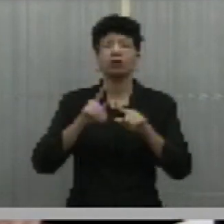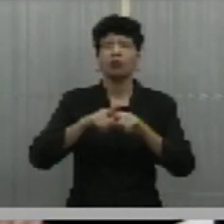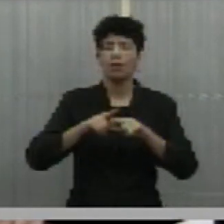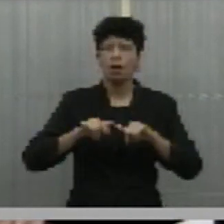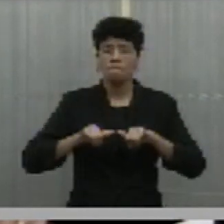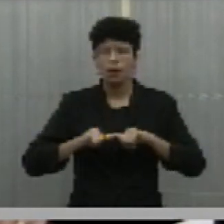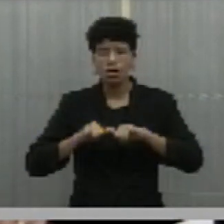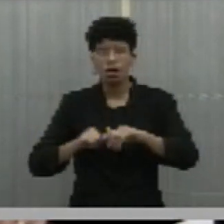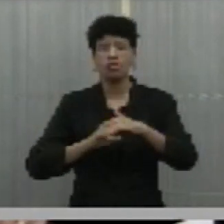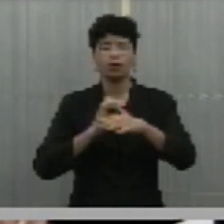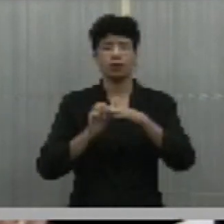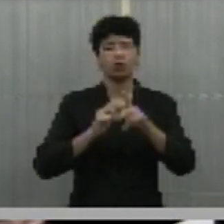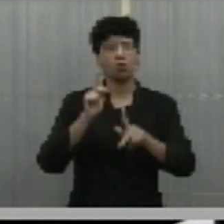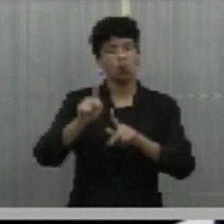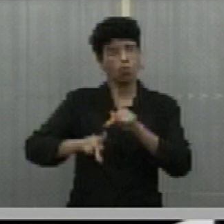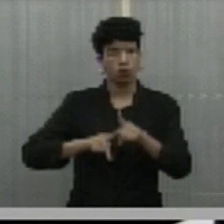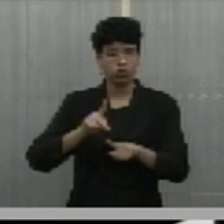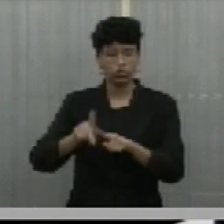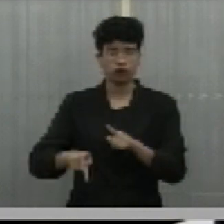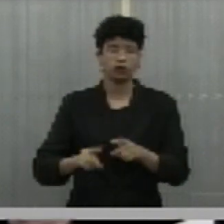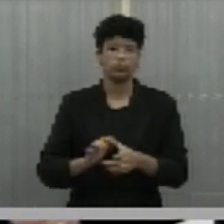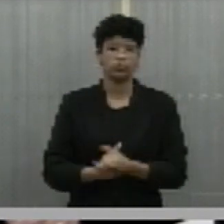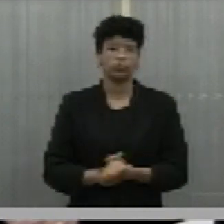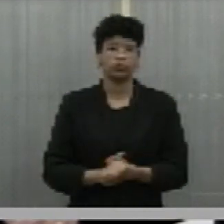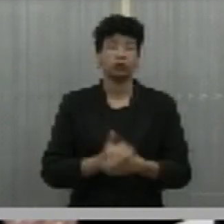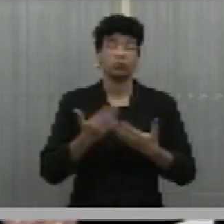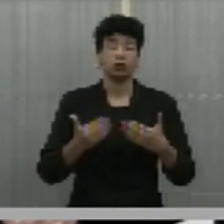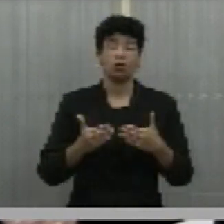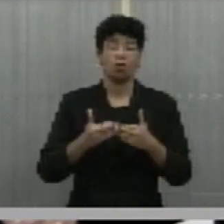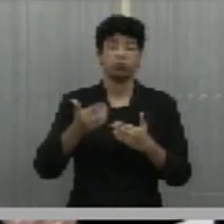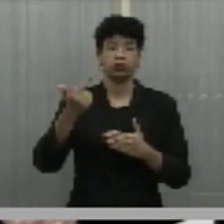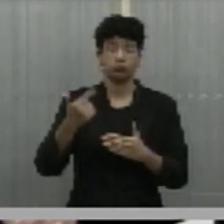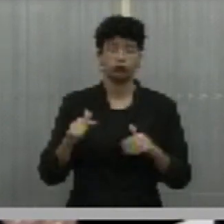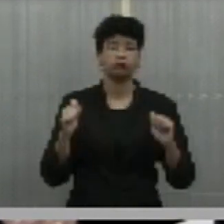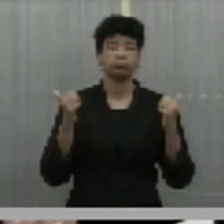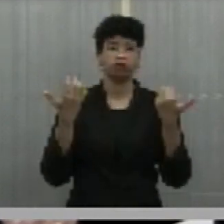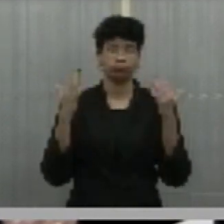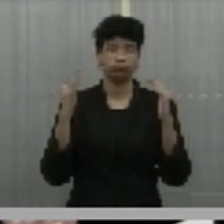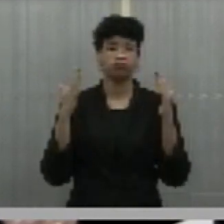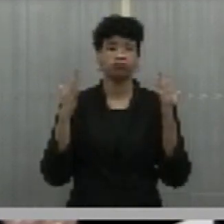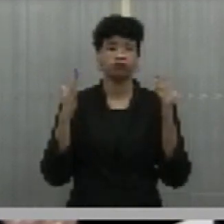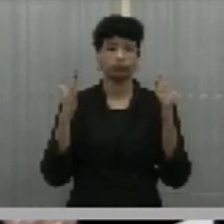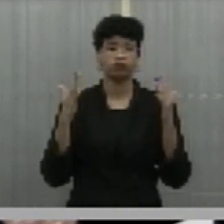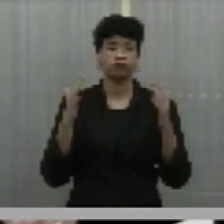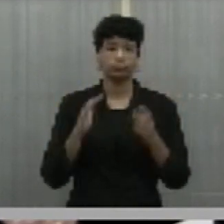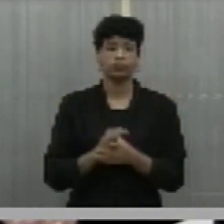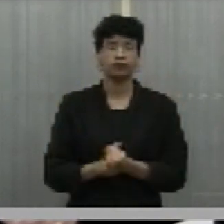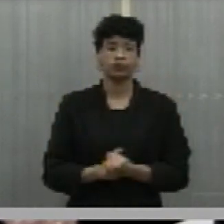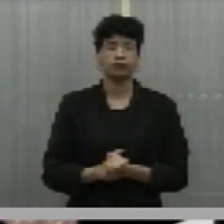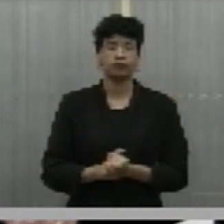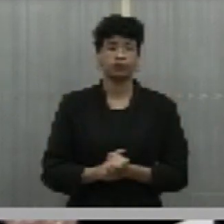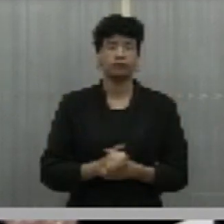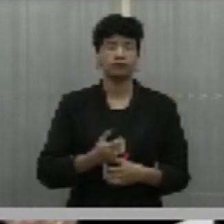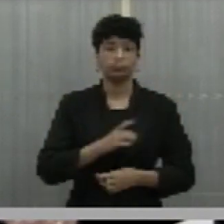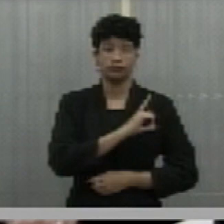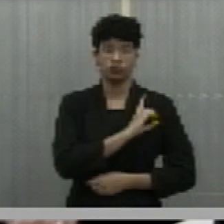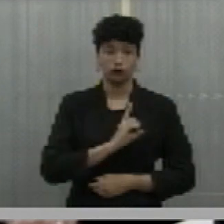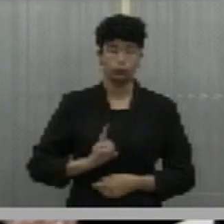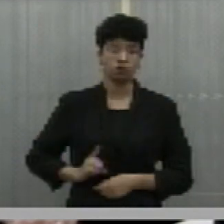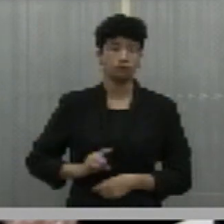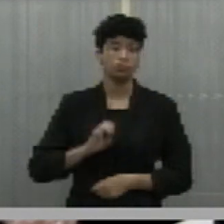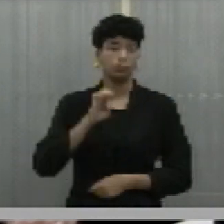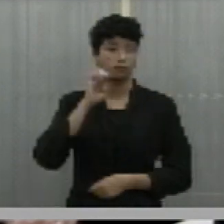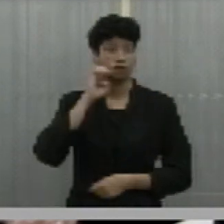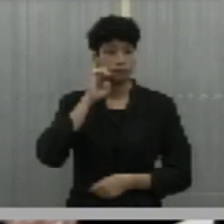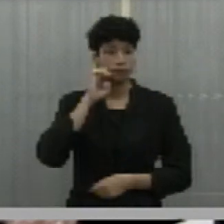econômicos. Portanto, mais uma vez, meus parabéns, meu caro deputado Evaldo,